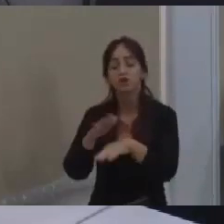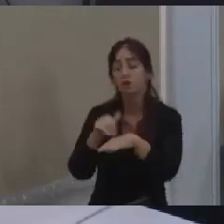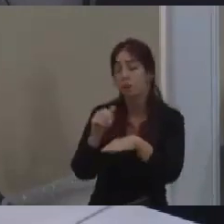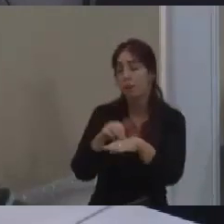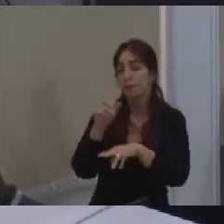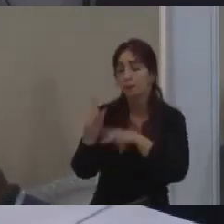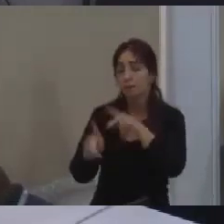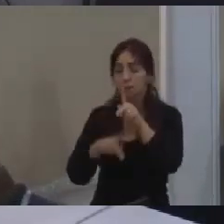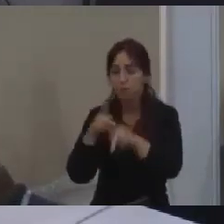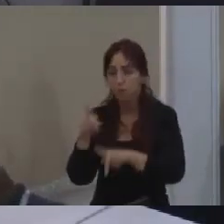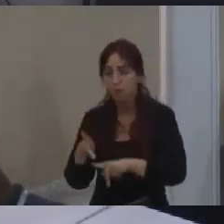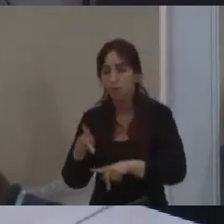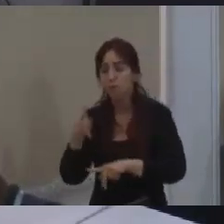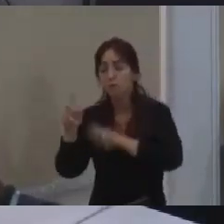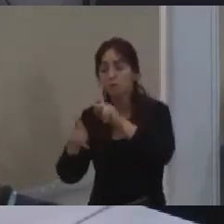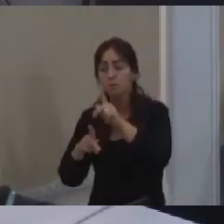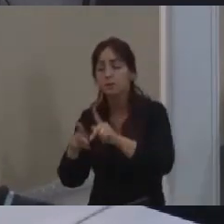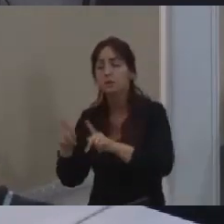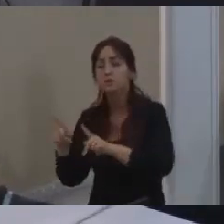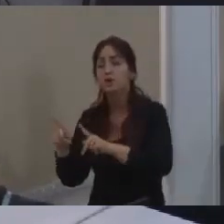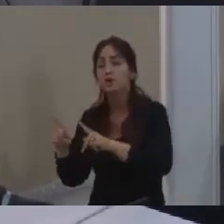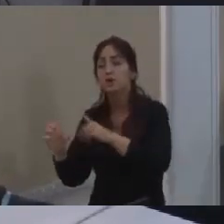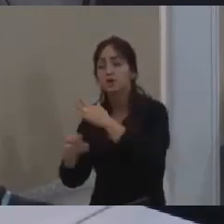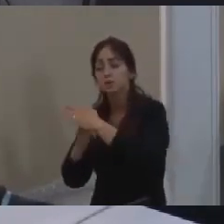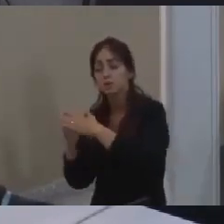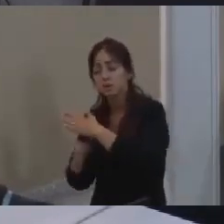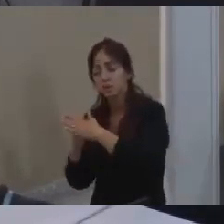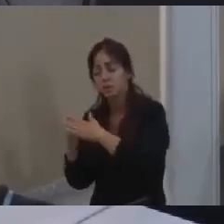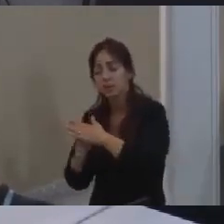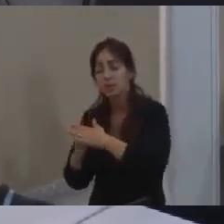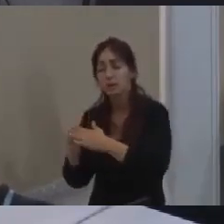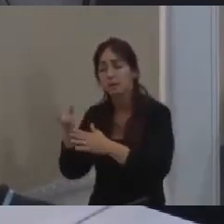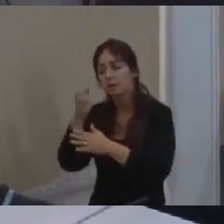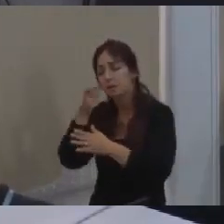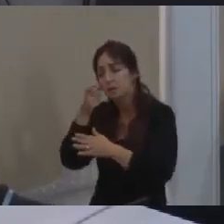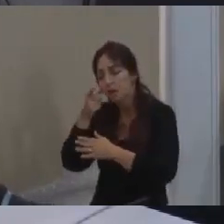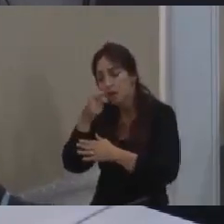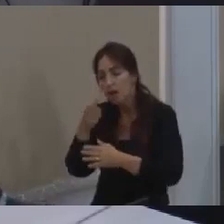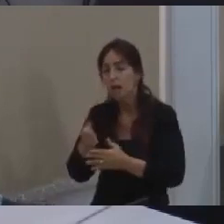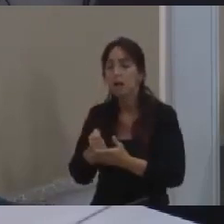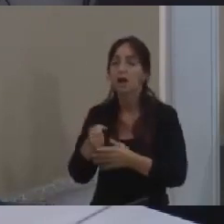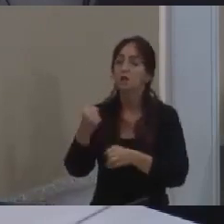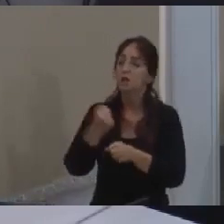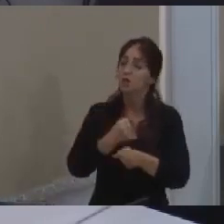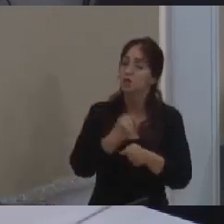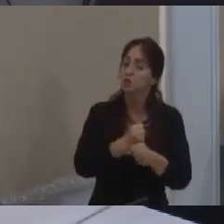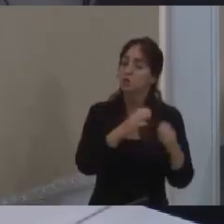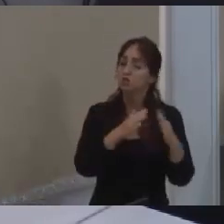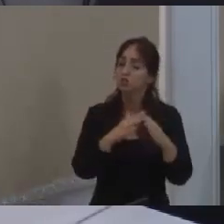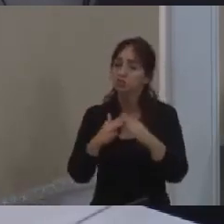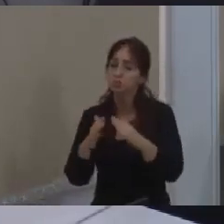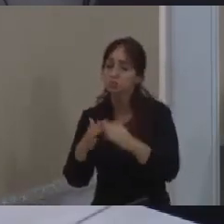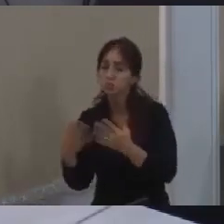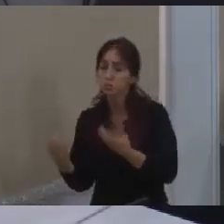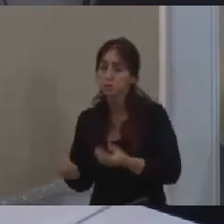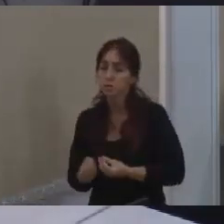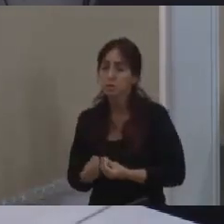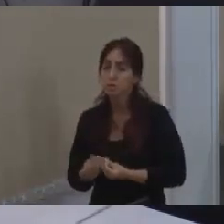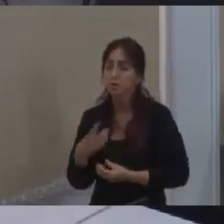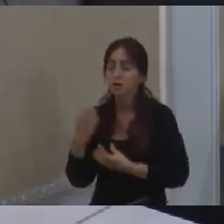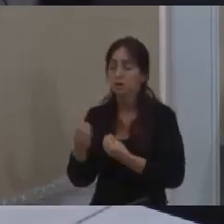de empreendedores que se interessem em produzir as unidades. Aí a forma de execução vai ser através de